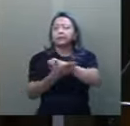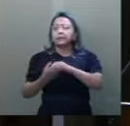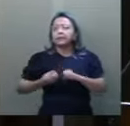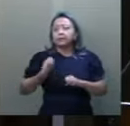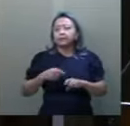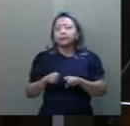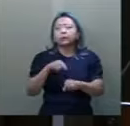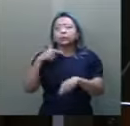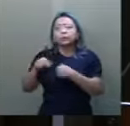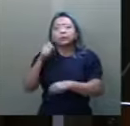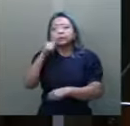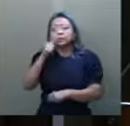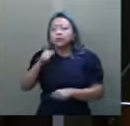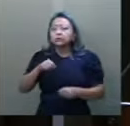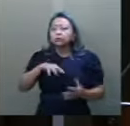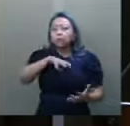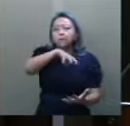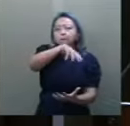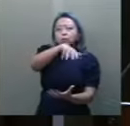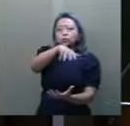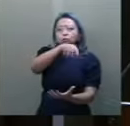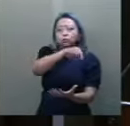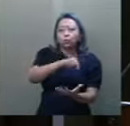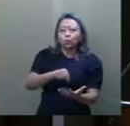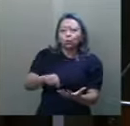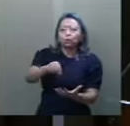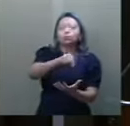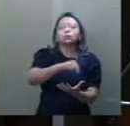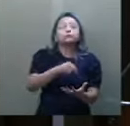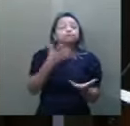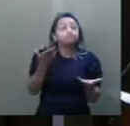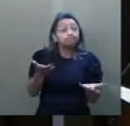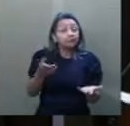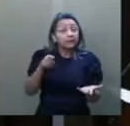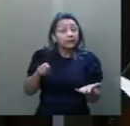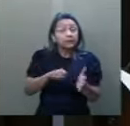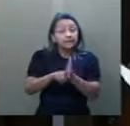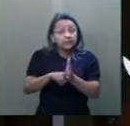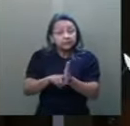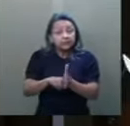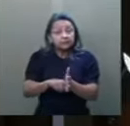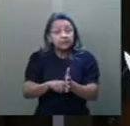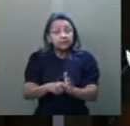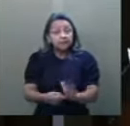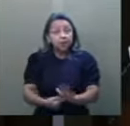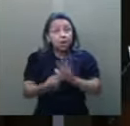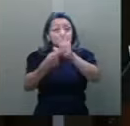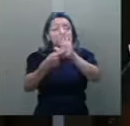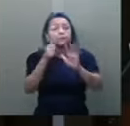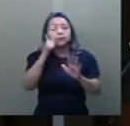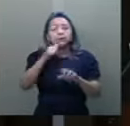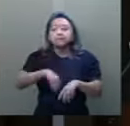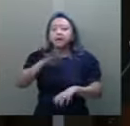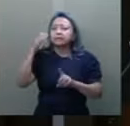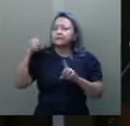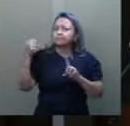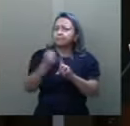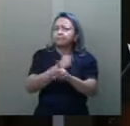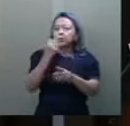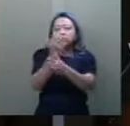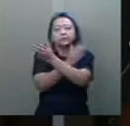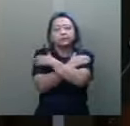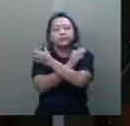mulheres em todo o mundo. Segundo esse estudo, as mulheres foram as mais afetadas pelo desemprego,